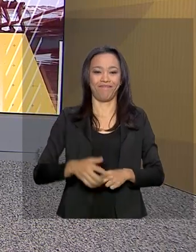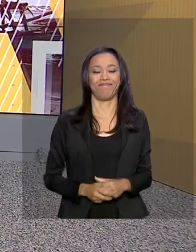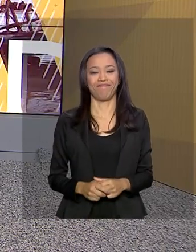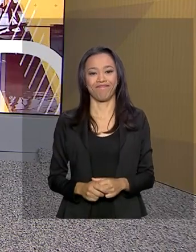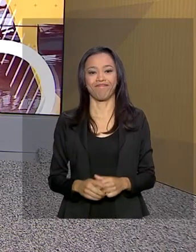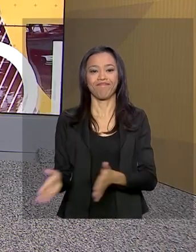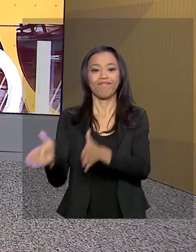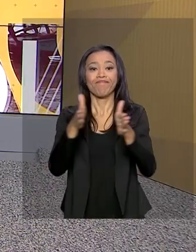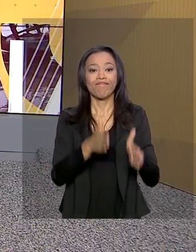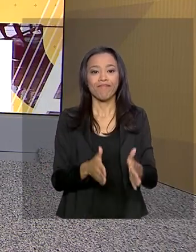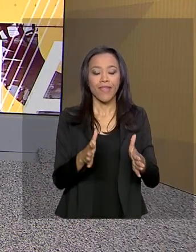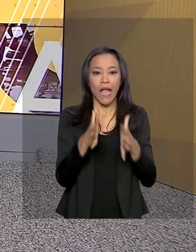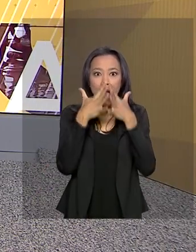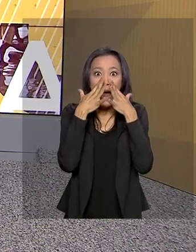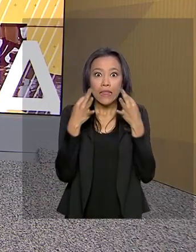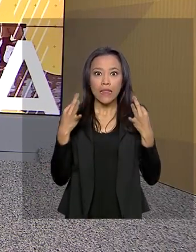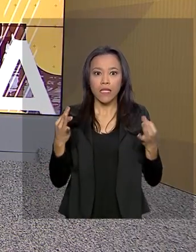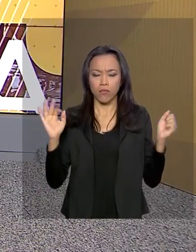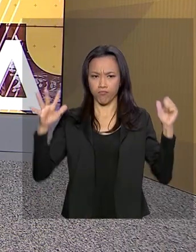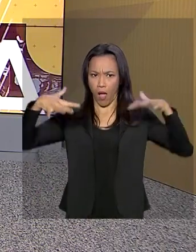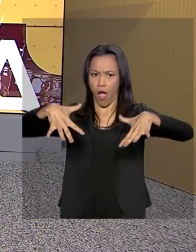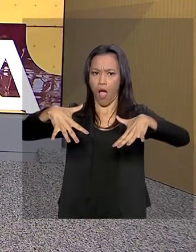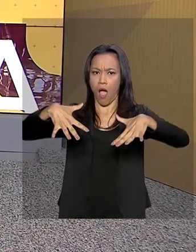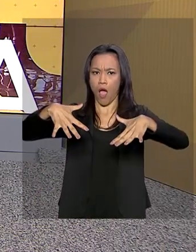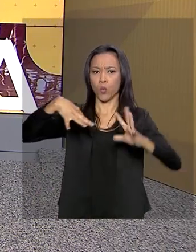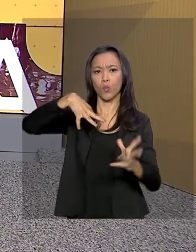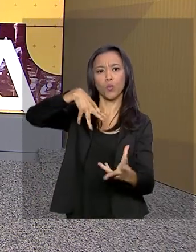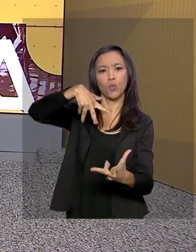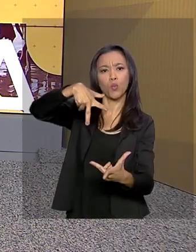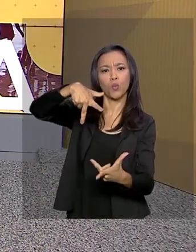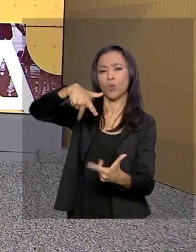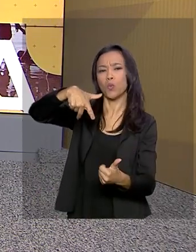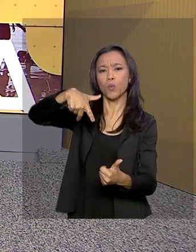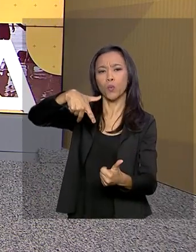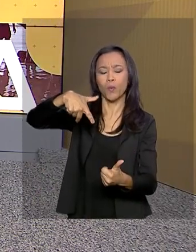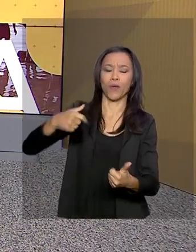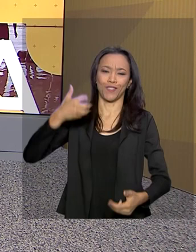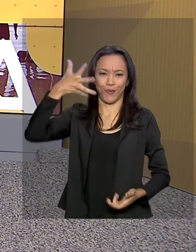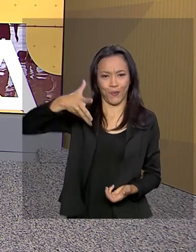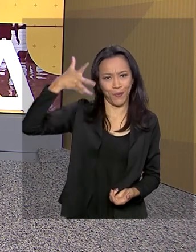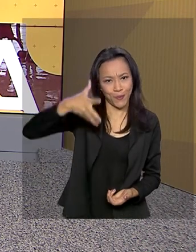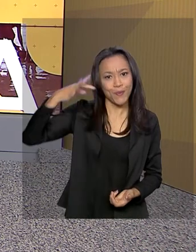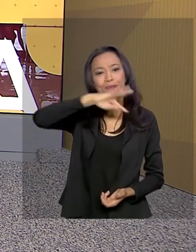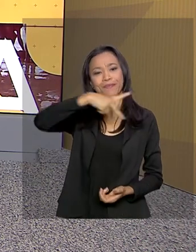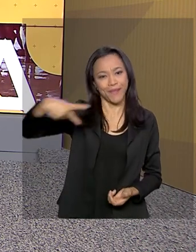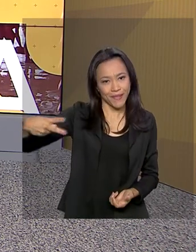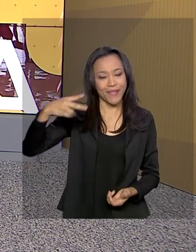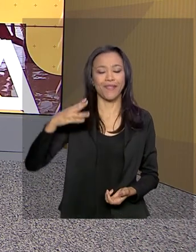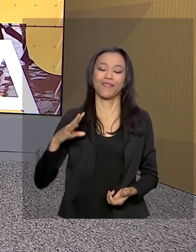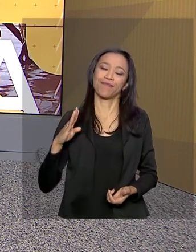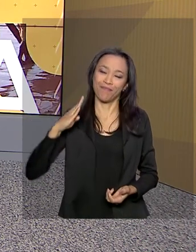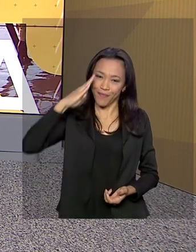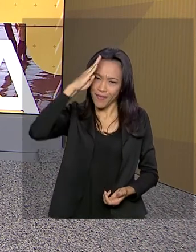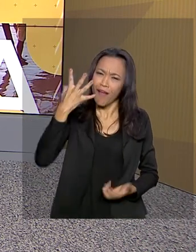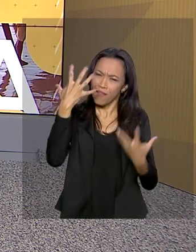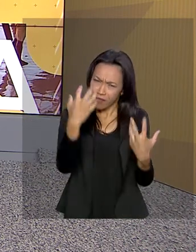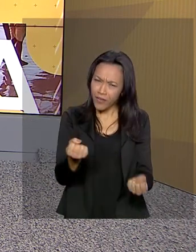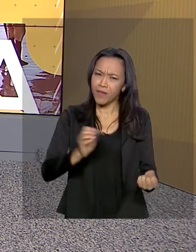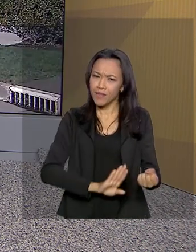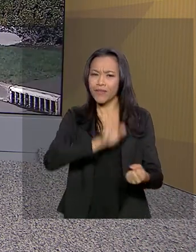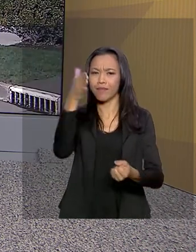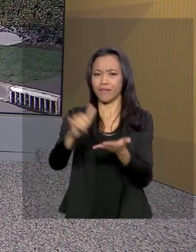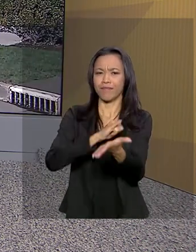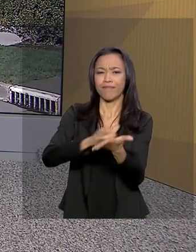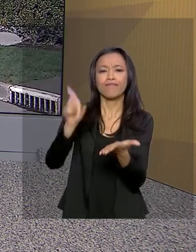As atenções de todo o mundo estarão voltadas para o discurso do presidente brasileiro. Vamos então direto a Nova